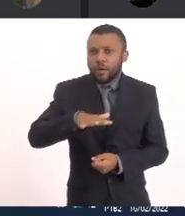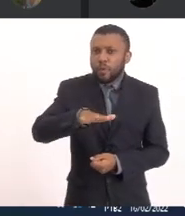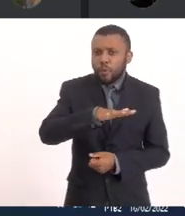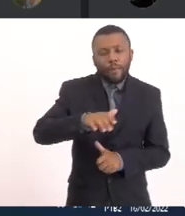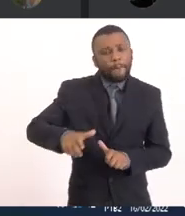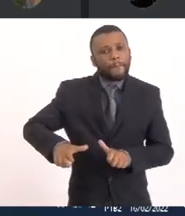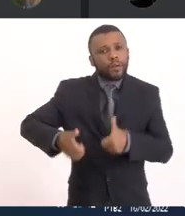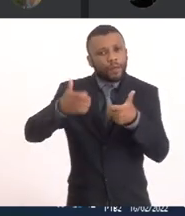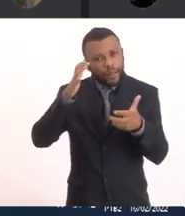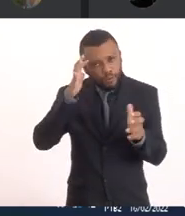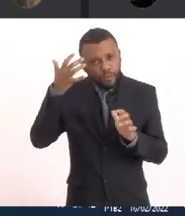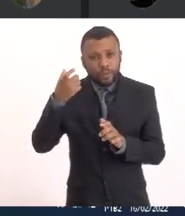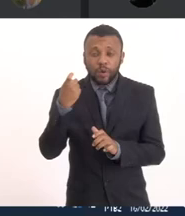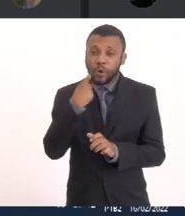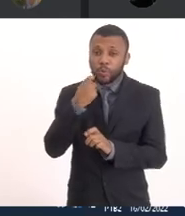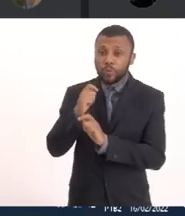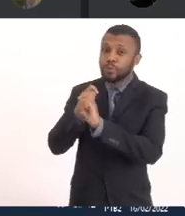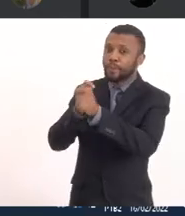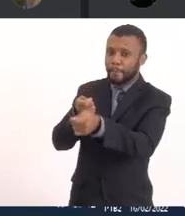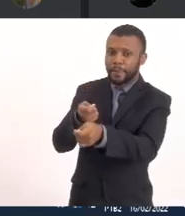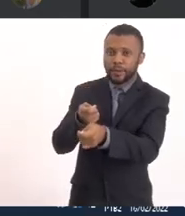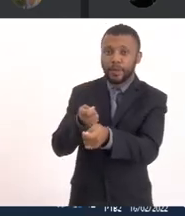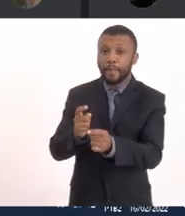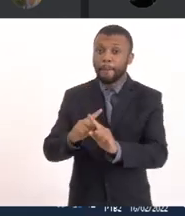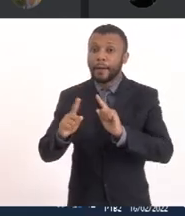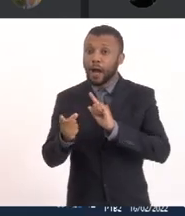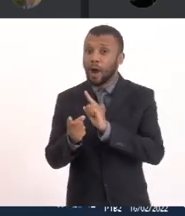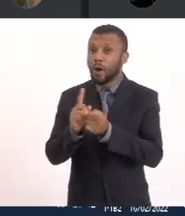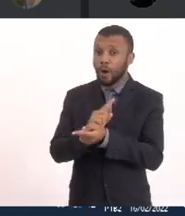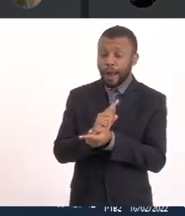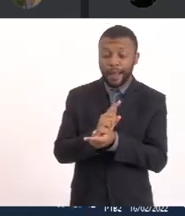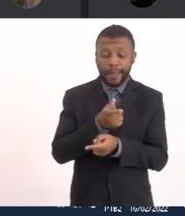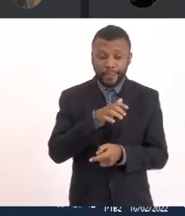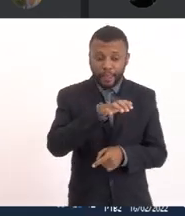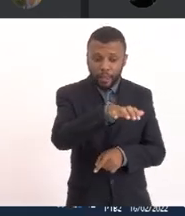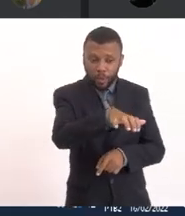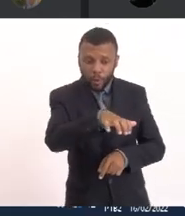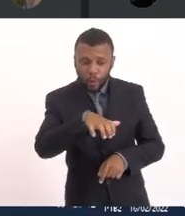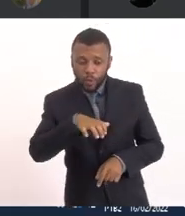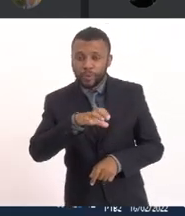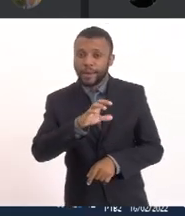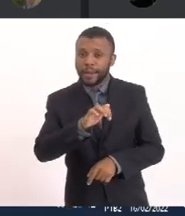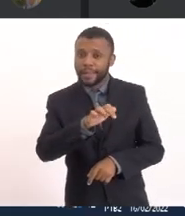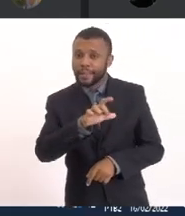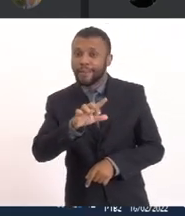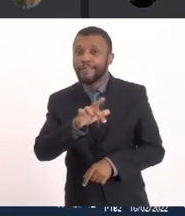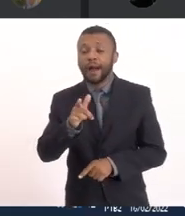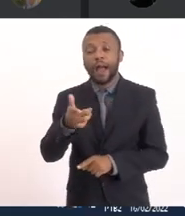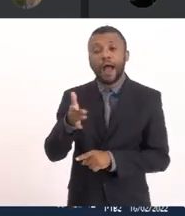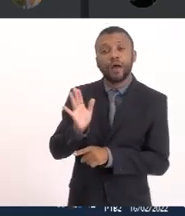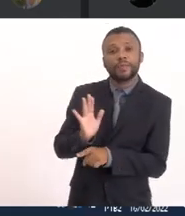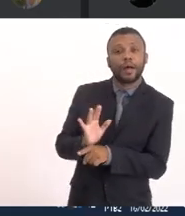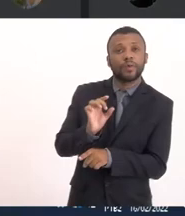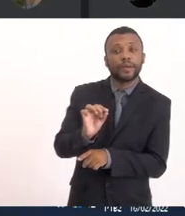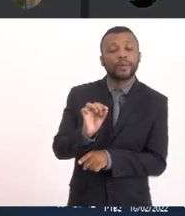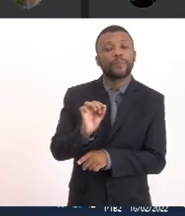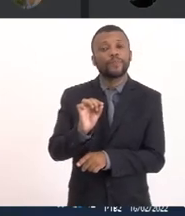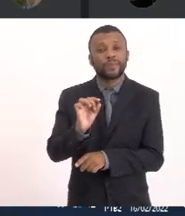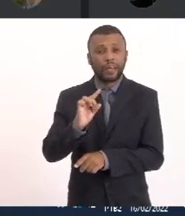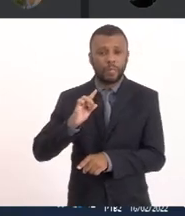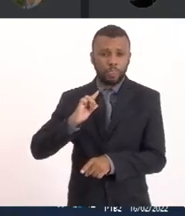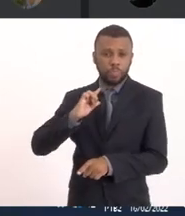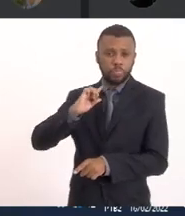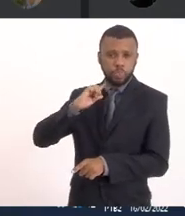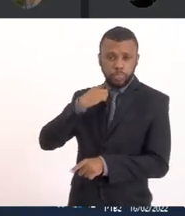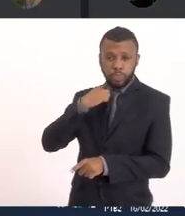pescadores Mas em contrapartida Essa abertura do canal Vai favorecer O deságuo Desses esgotos Na